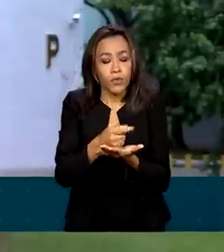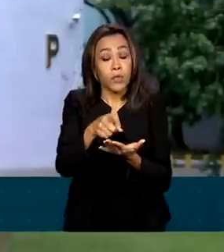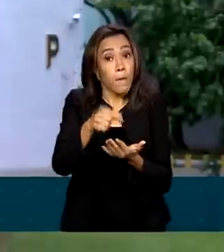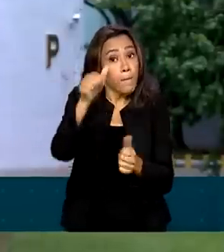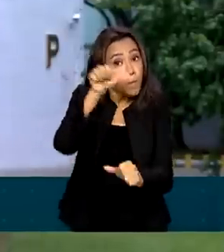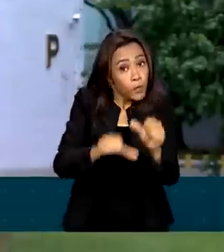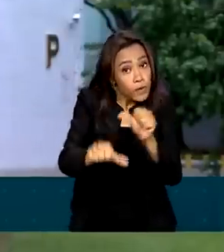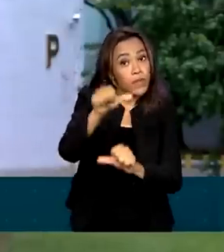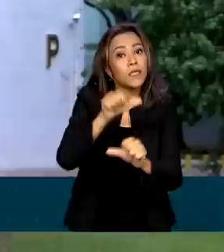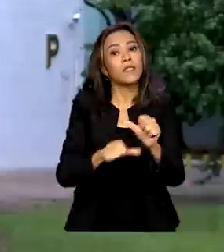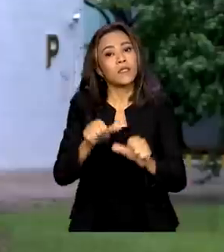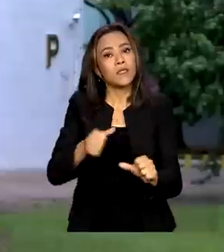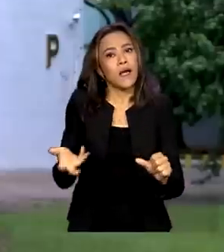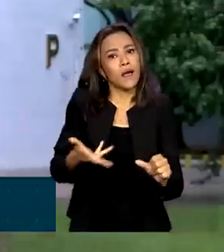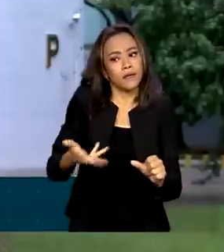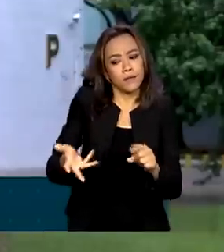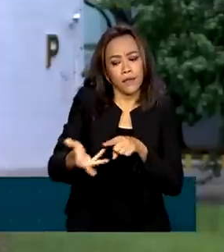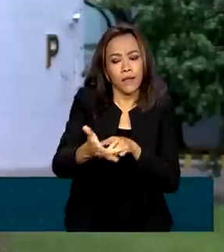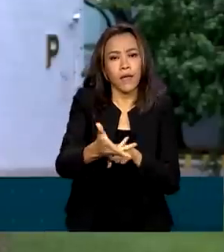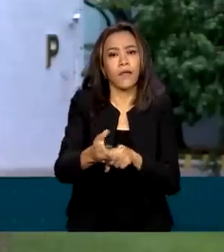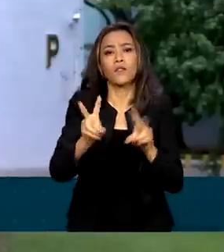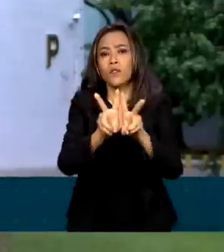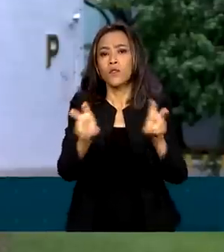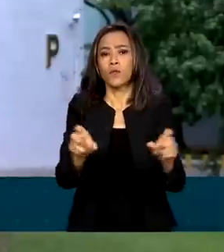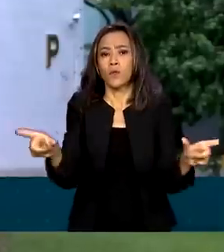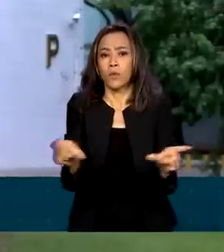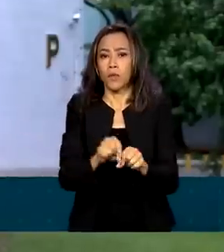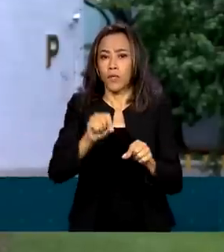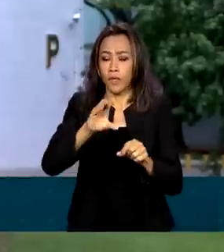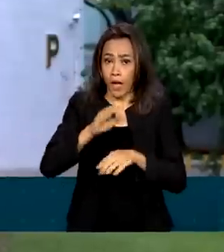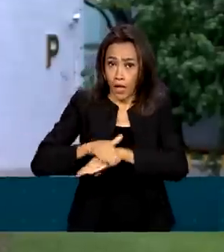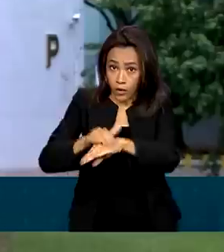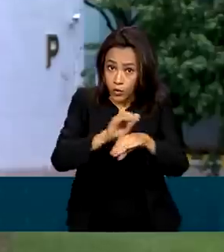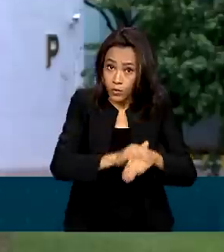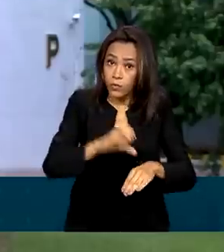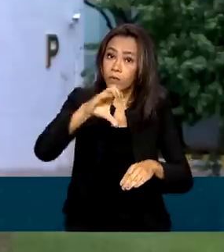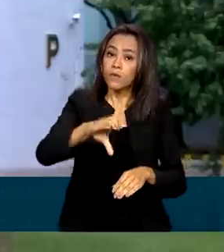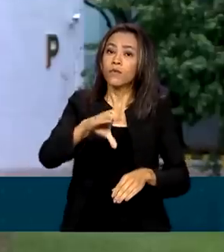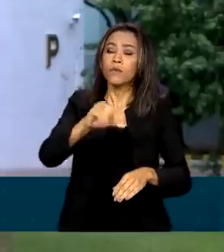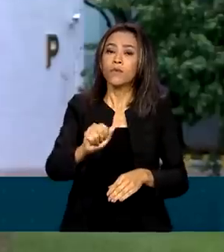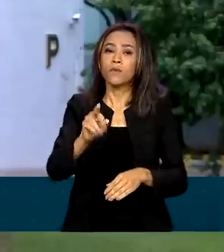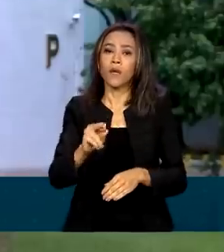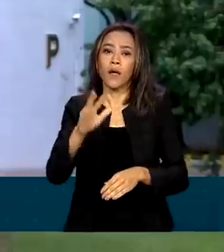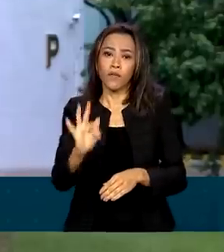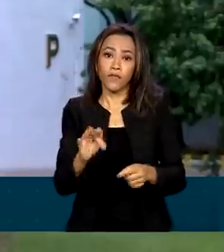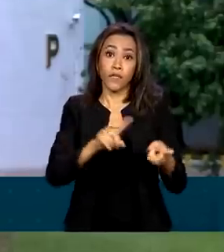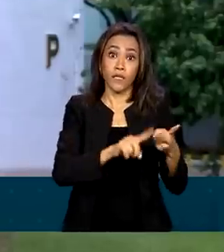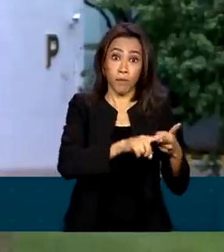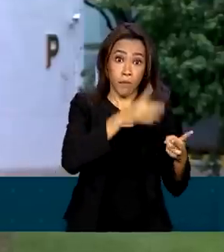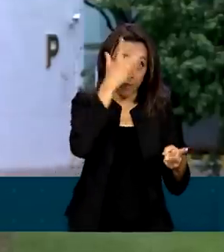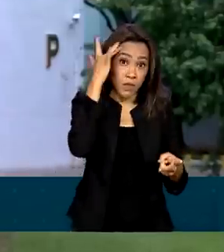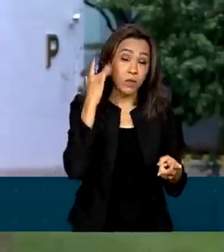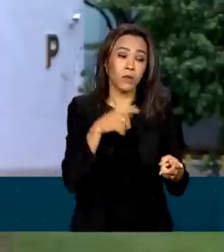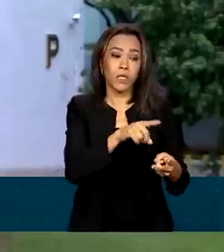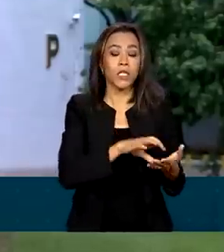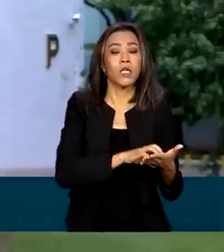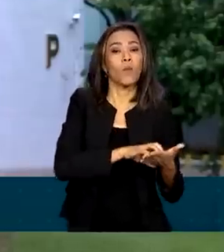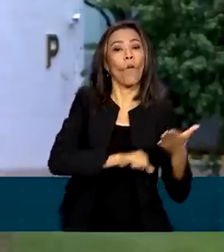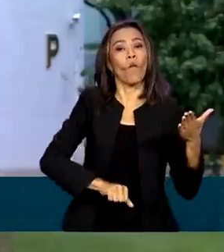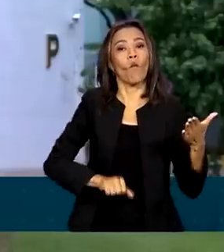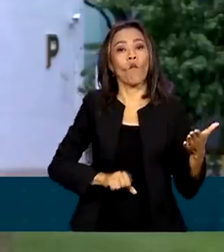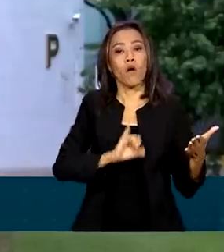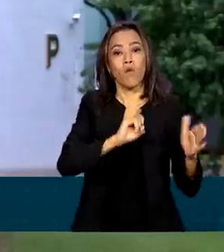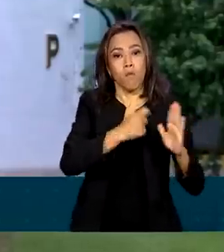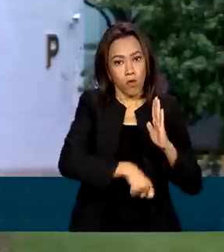pretendem acelerar processos no CARF, incentivo para denúncias espontâneas de sonegação e o uso de recursos parados